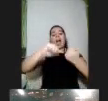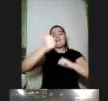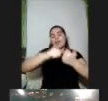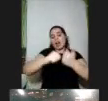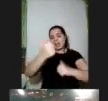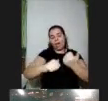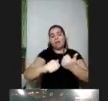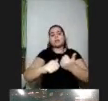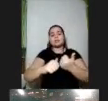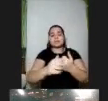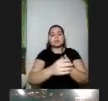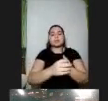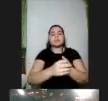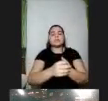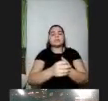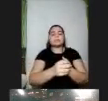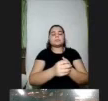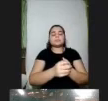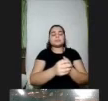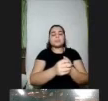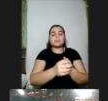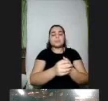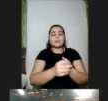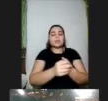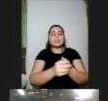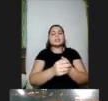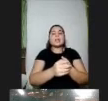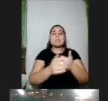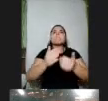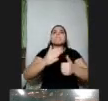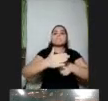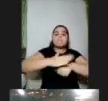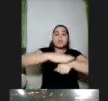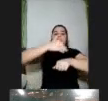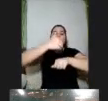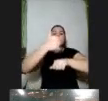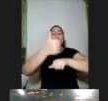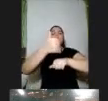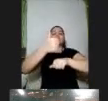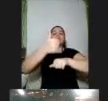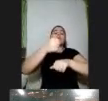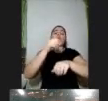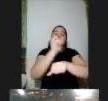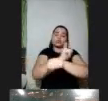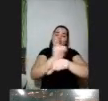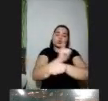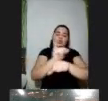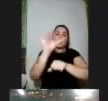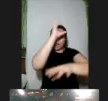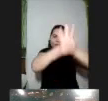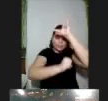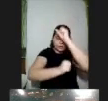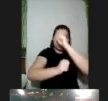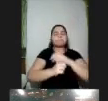ir refinando as estratégias e os recursos de aprendizado e essa terceira rede em relação às